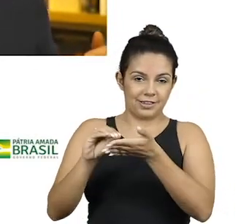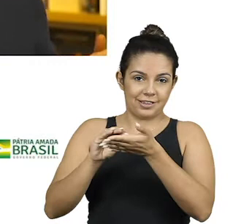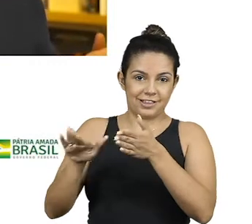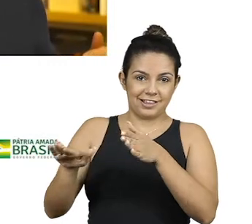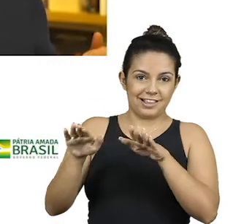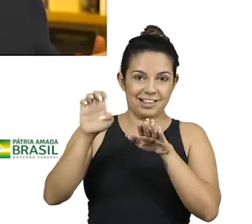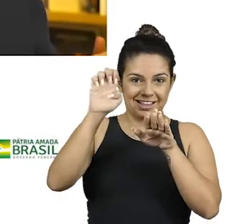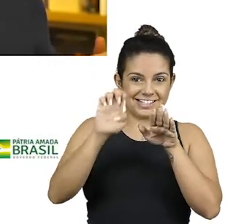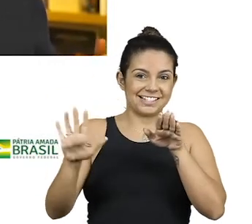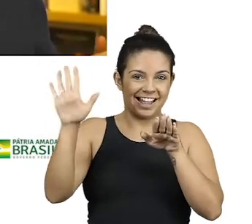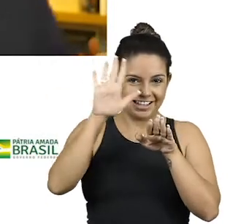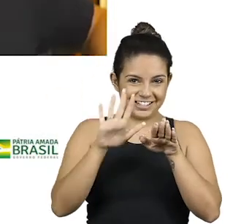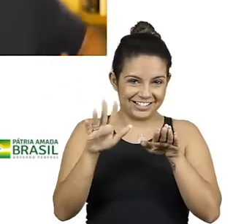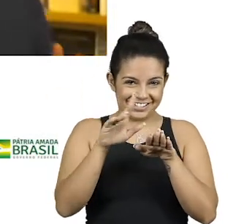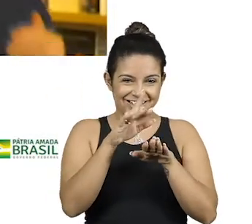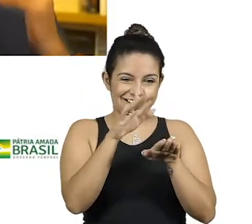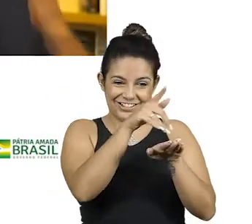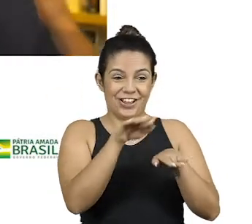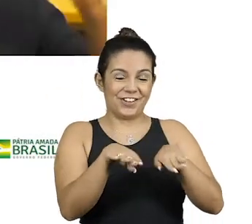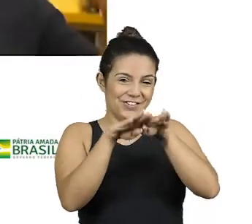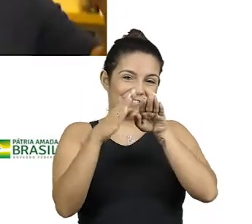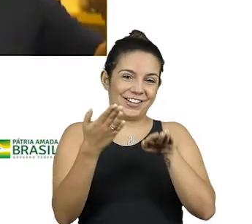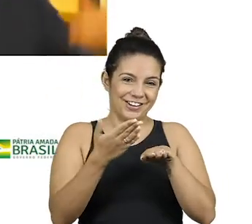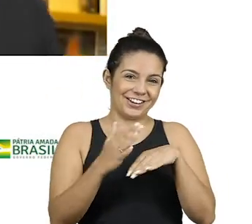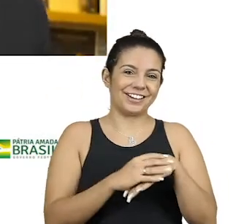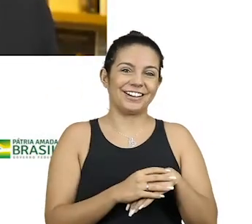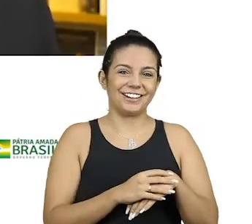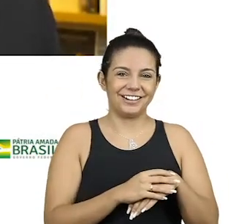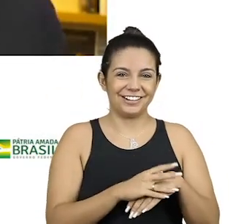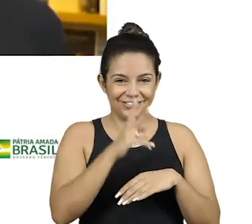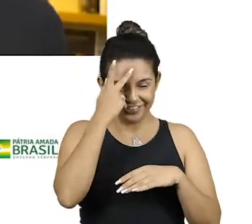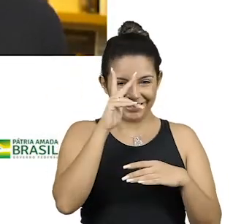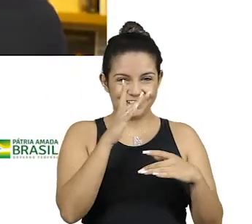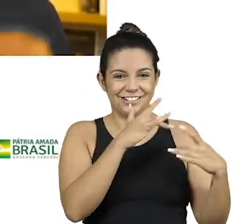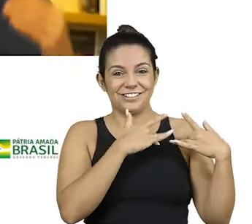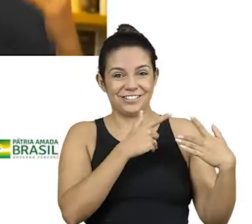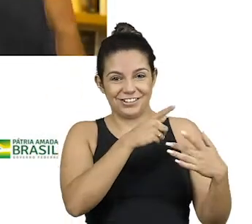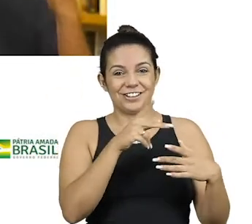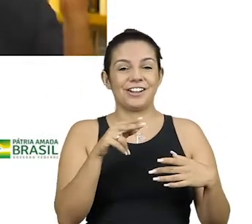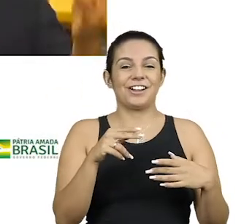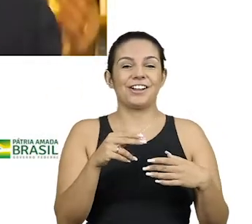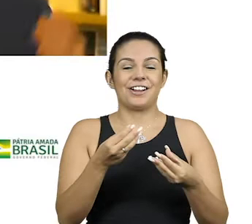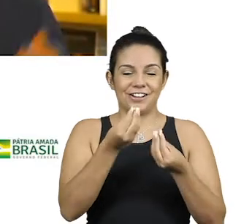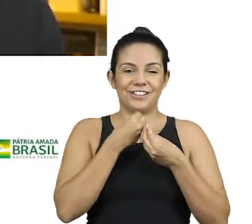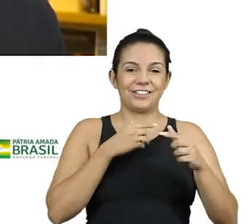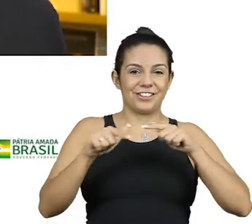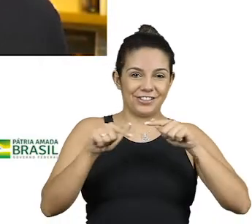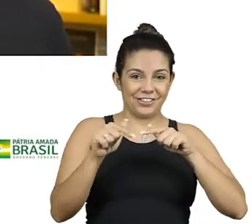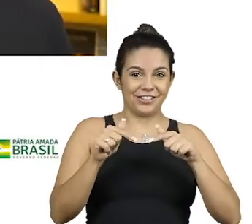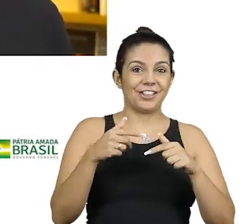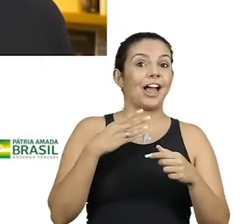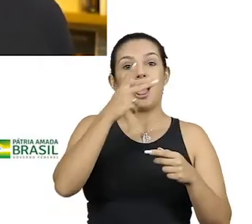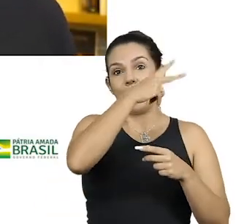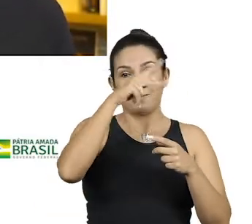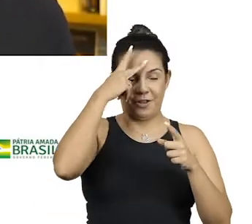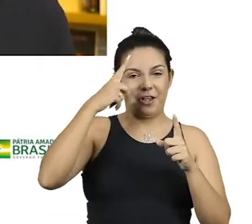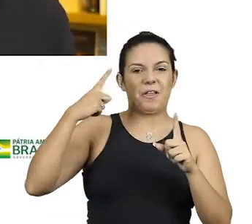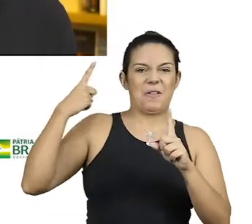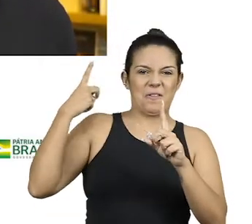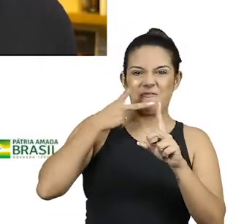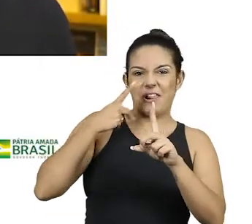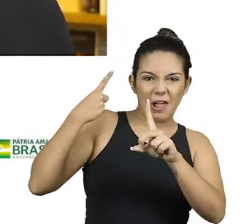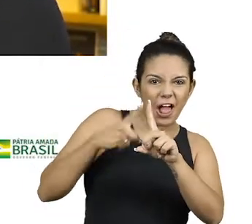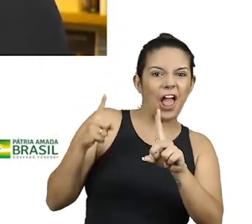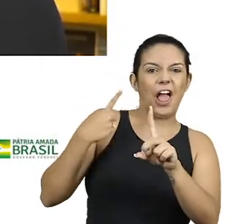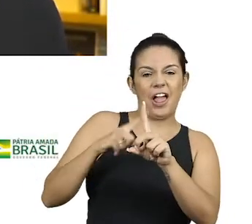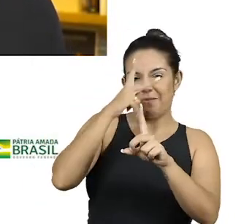Me sinto muito lisonjeado pela nobreza que você atribuiu a um trabalho que eu sou tão atacado por ter feito. Hoje em